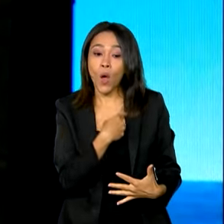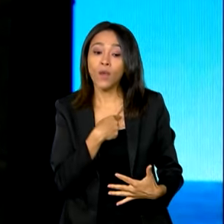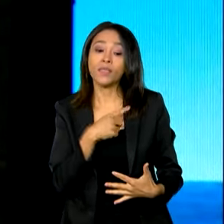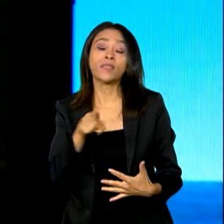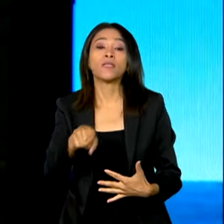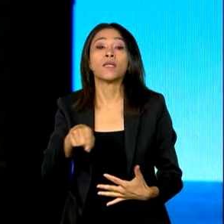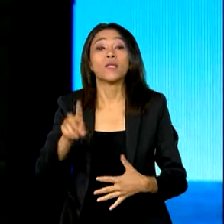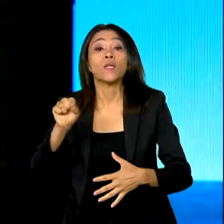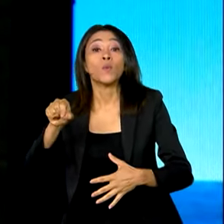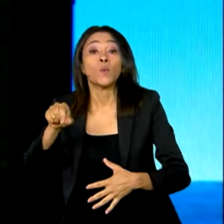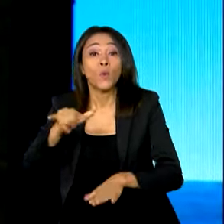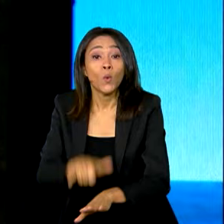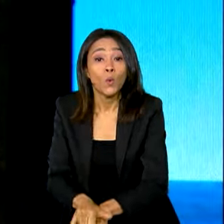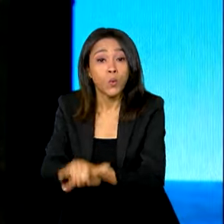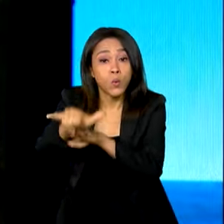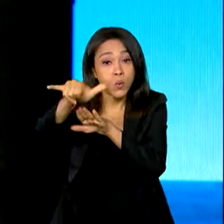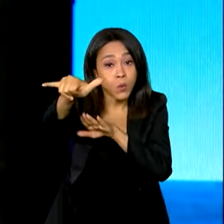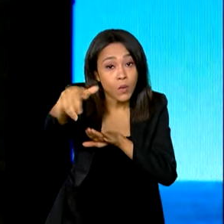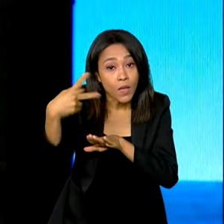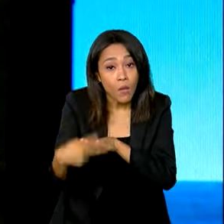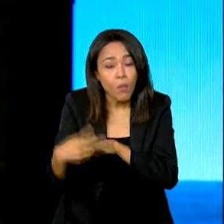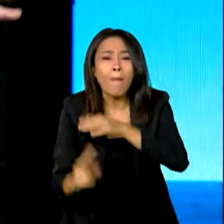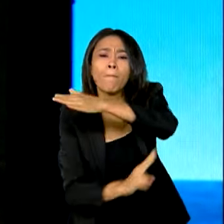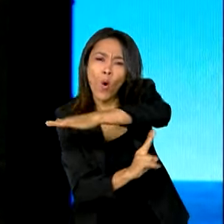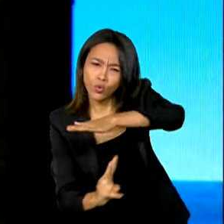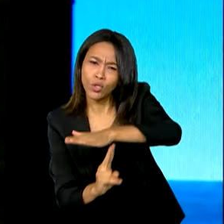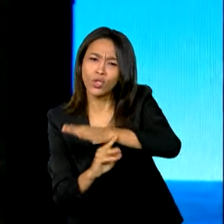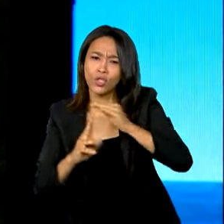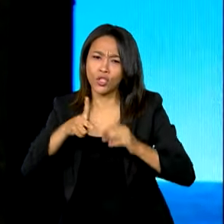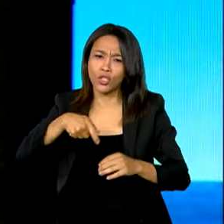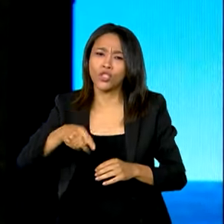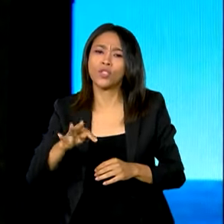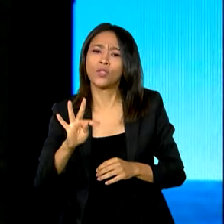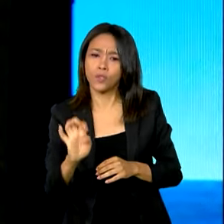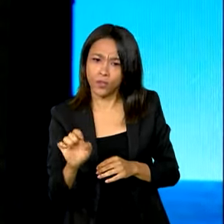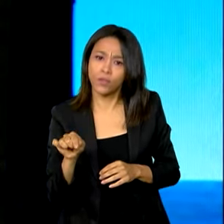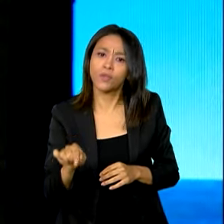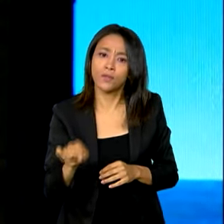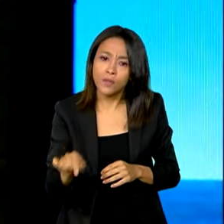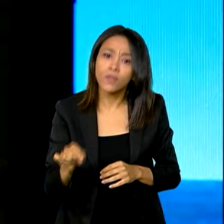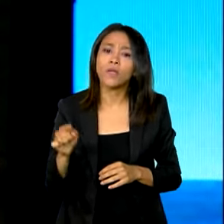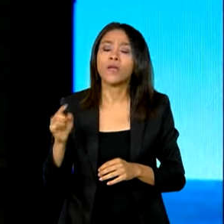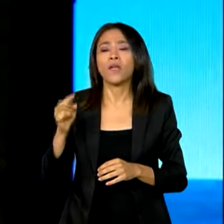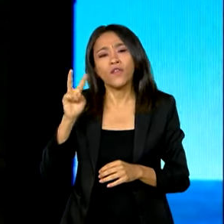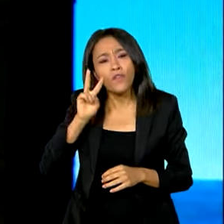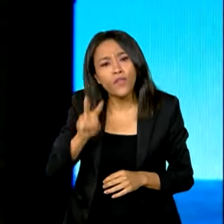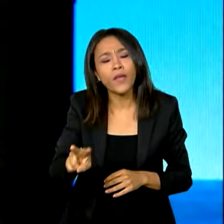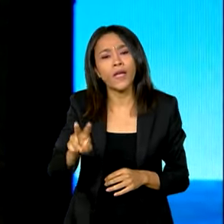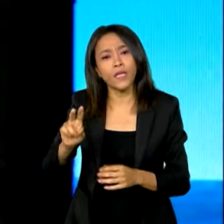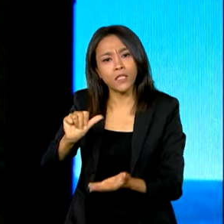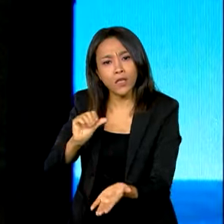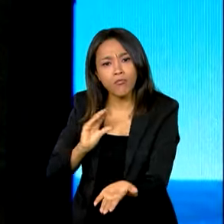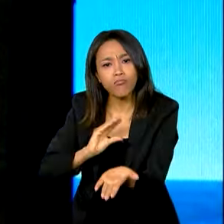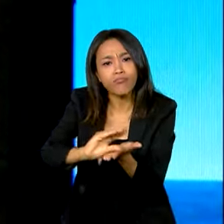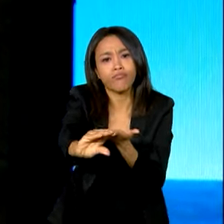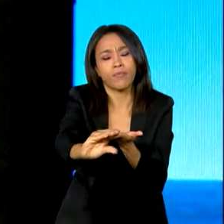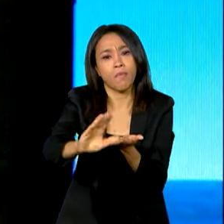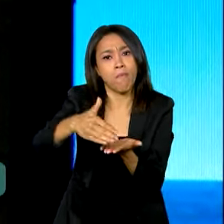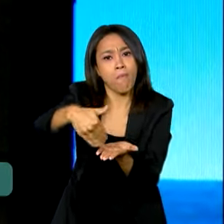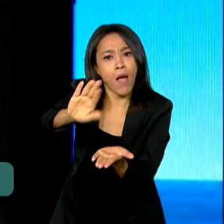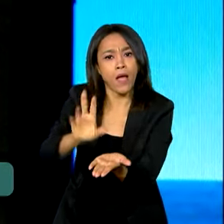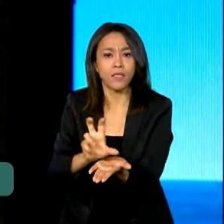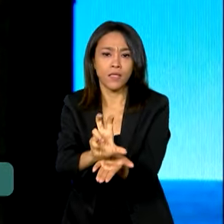-Navarro, que é muito importante. Investimentos, como vocês podem ver, de mais de 50